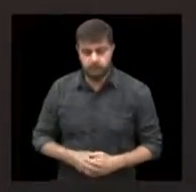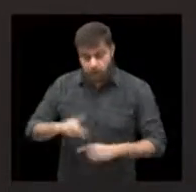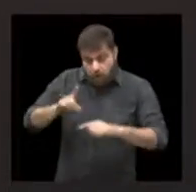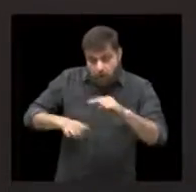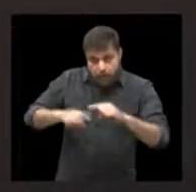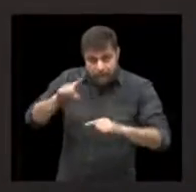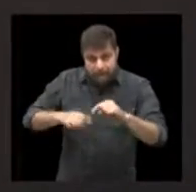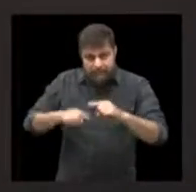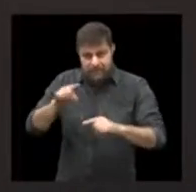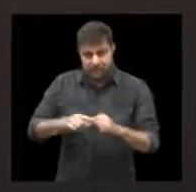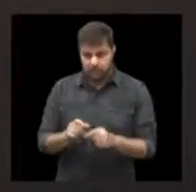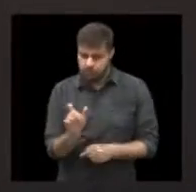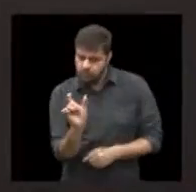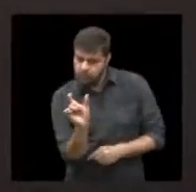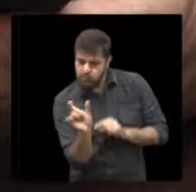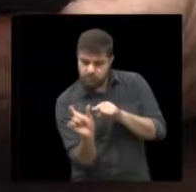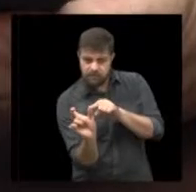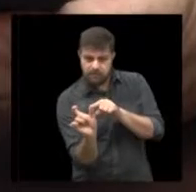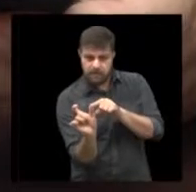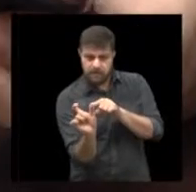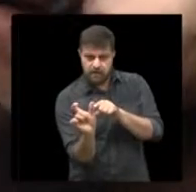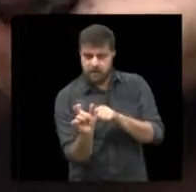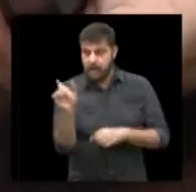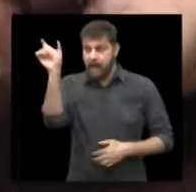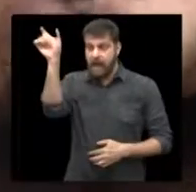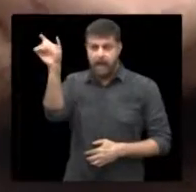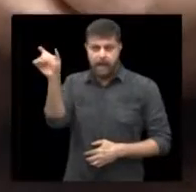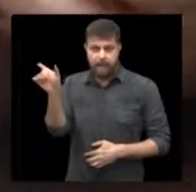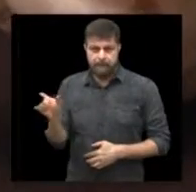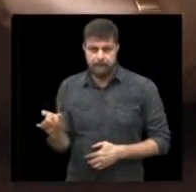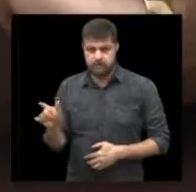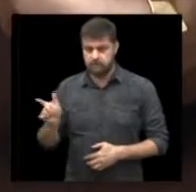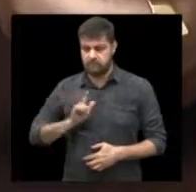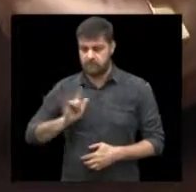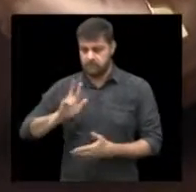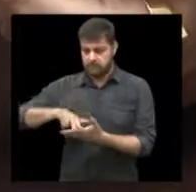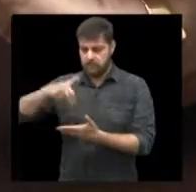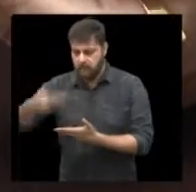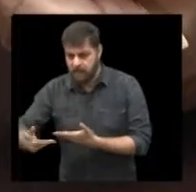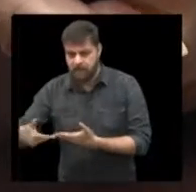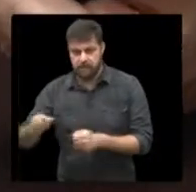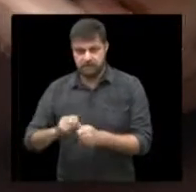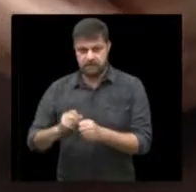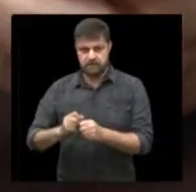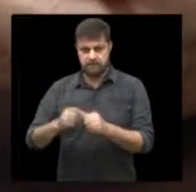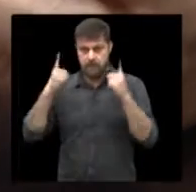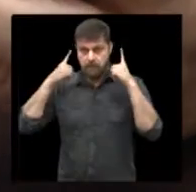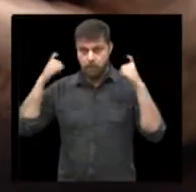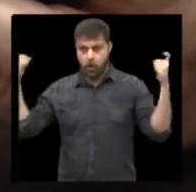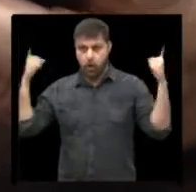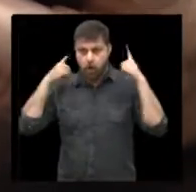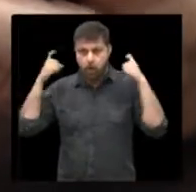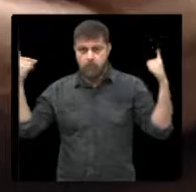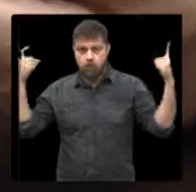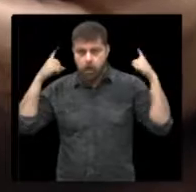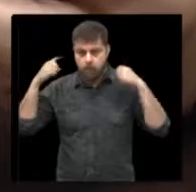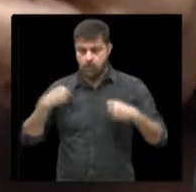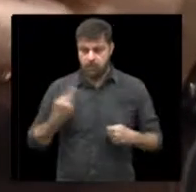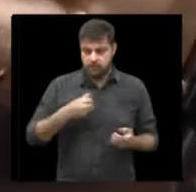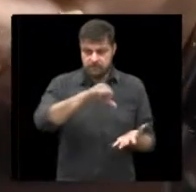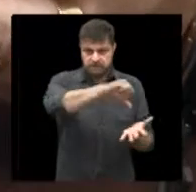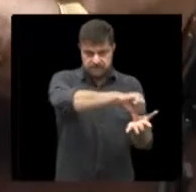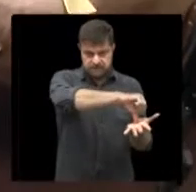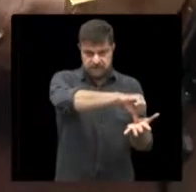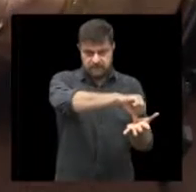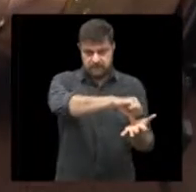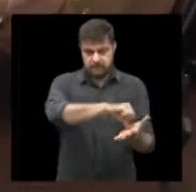equipamento que se a pessoa tiver uma queda ele automaticamente gera um alarme na nossa central se ele estiver